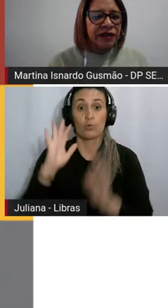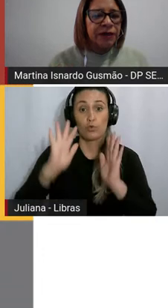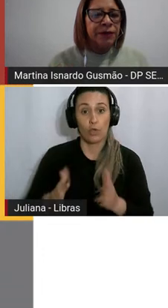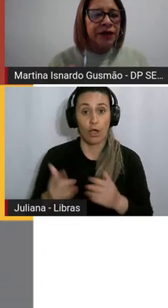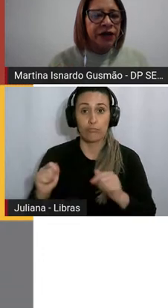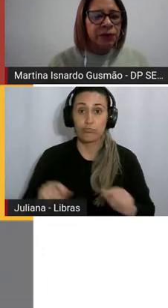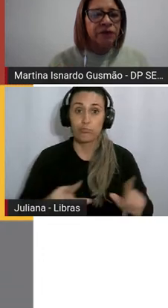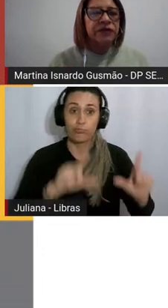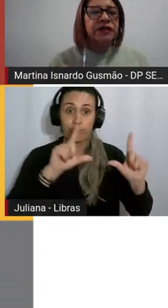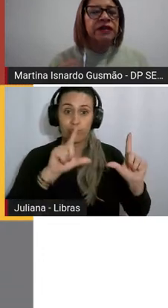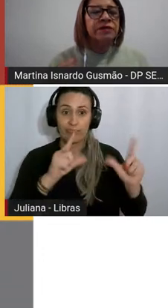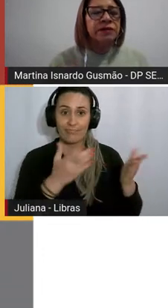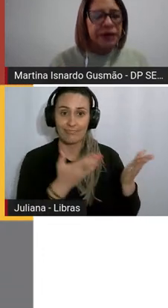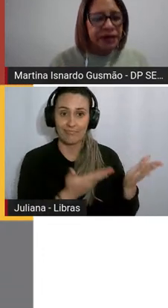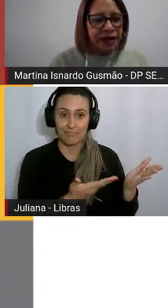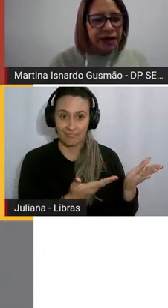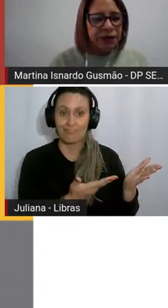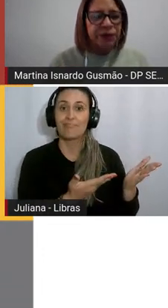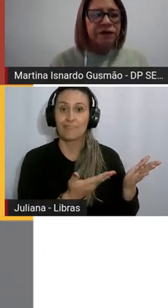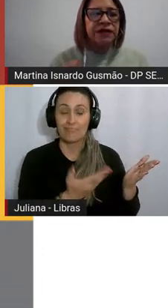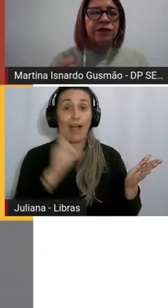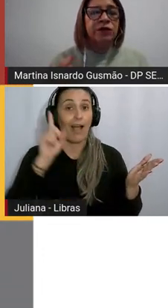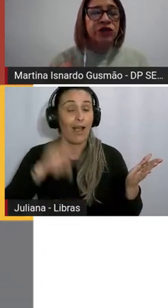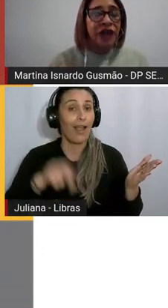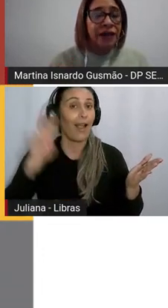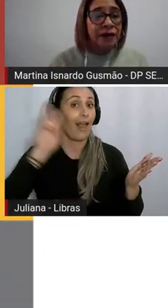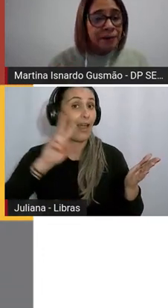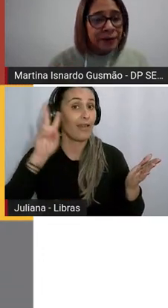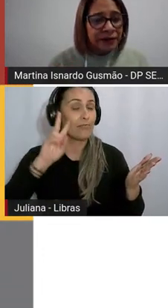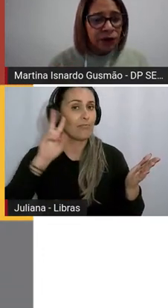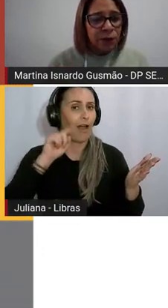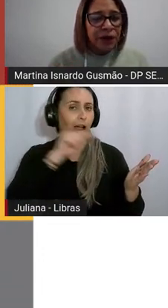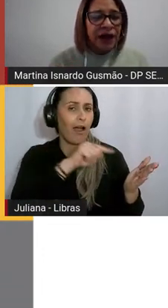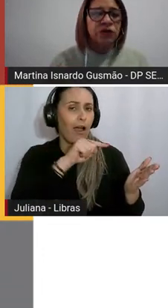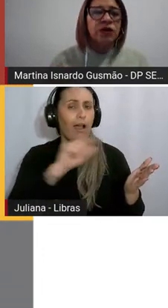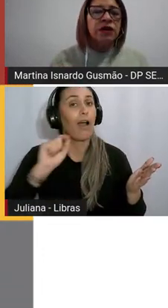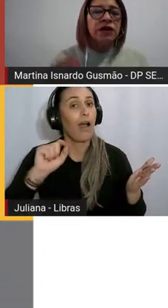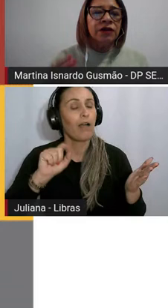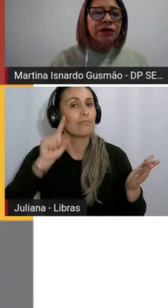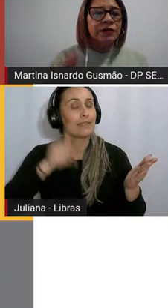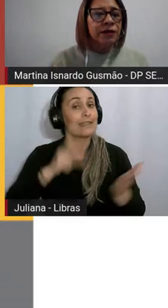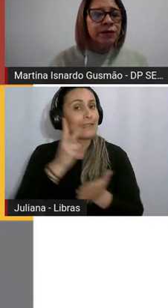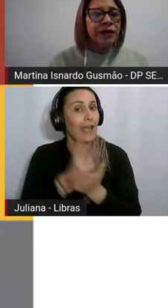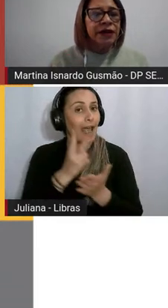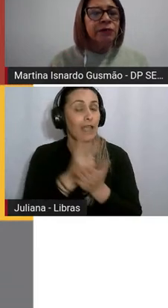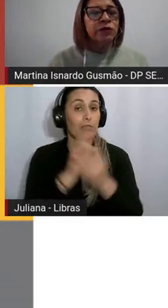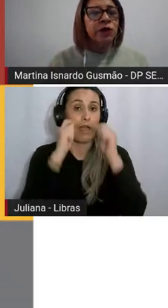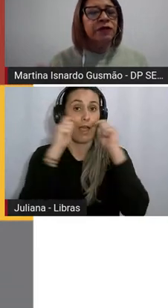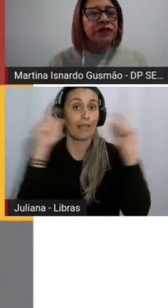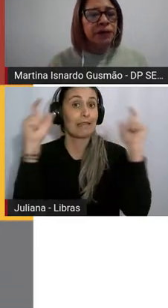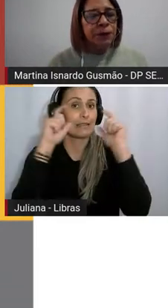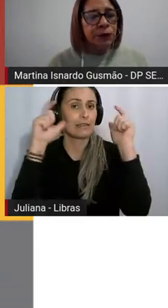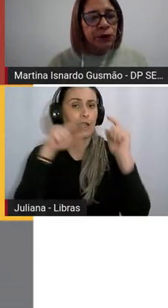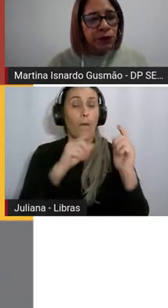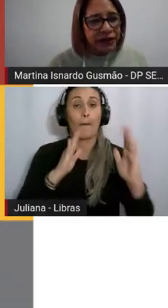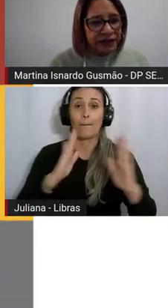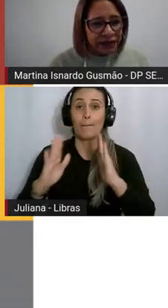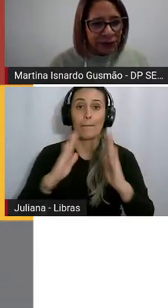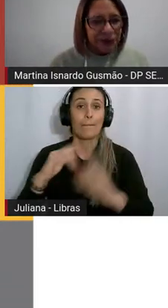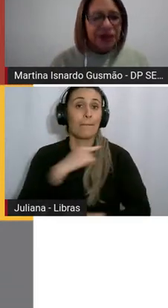live esse lembrete para vocês não se perderem, para vocês não deixarem passar o prazo, que nós não teremos como fazer